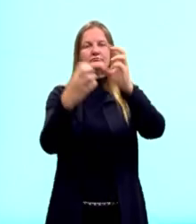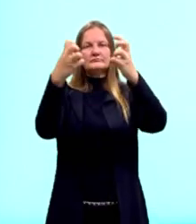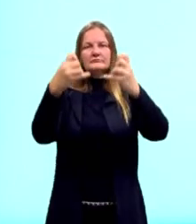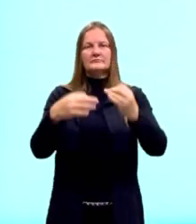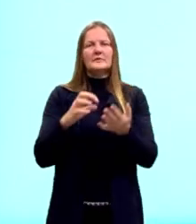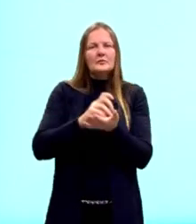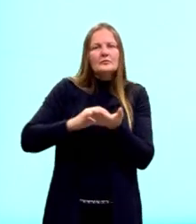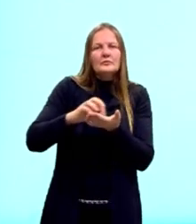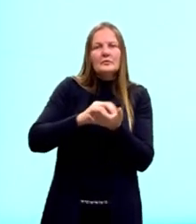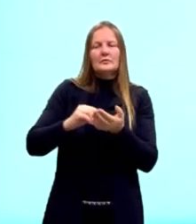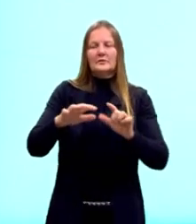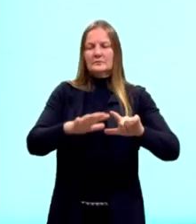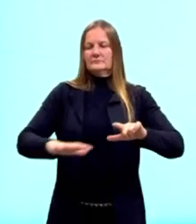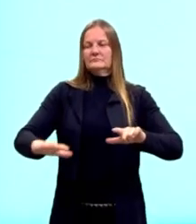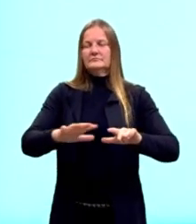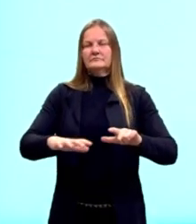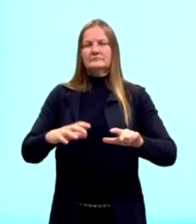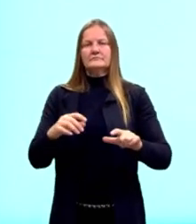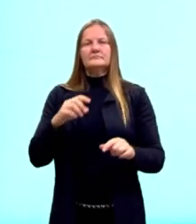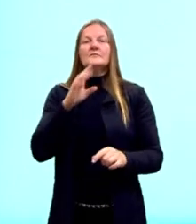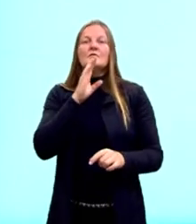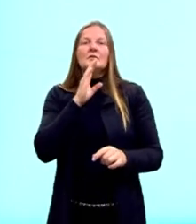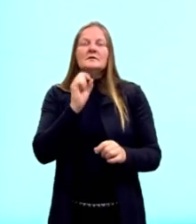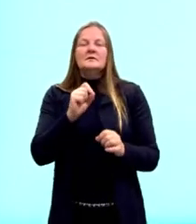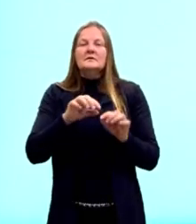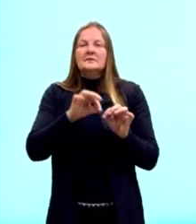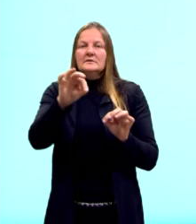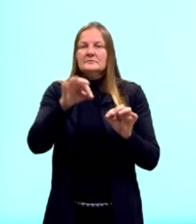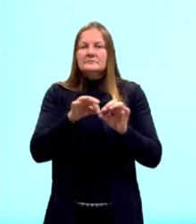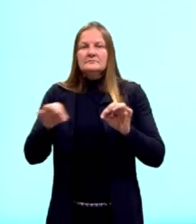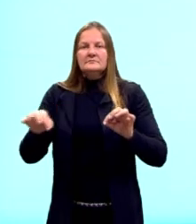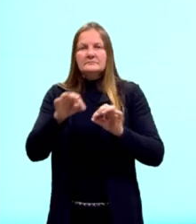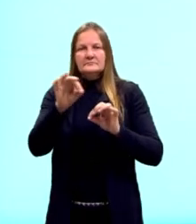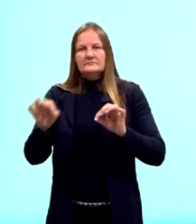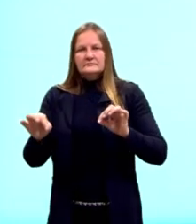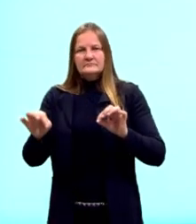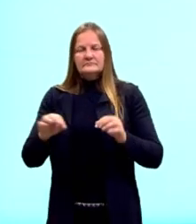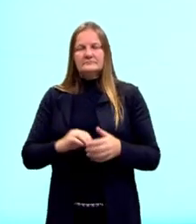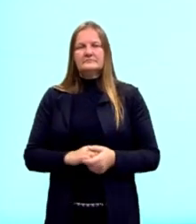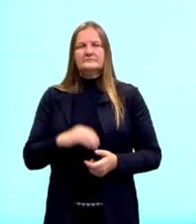calcular a área conhecendo já as medidas dos catetos.